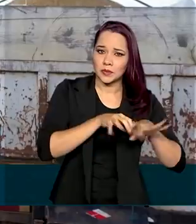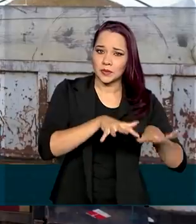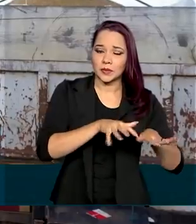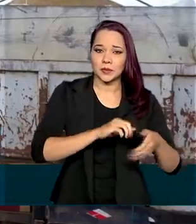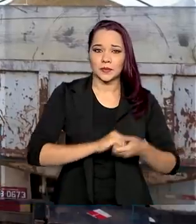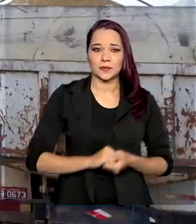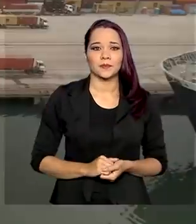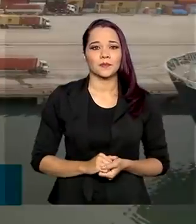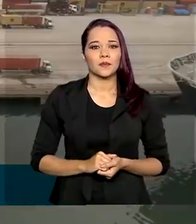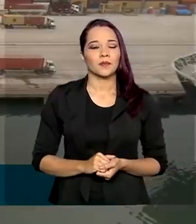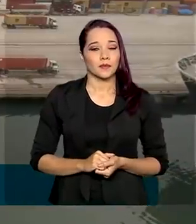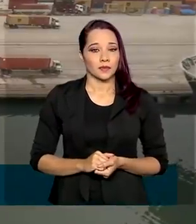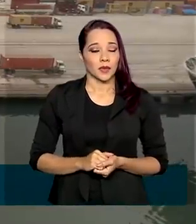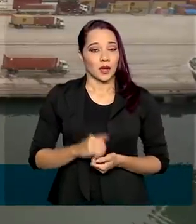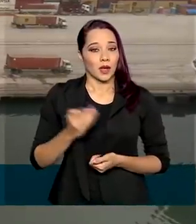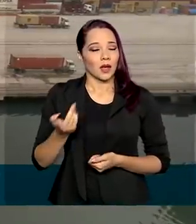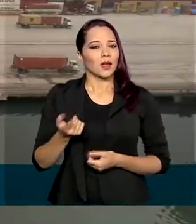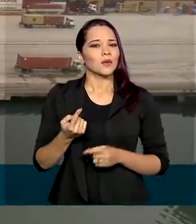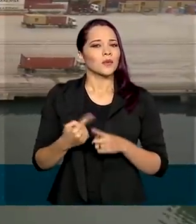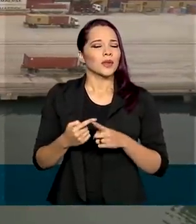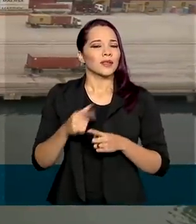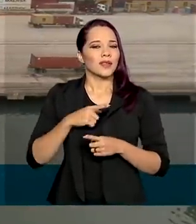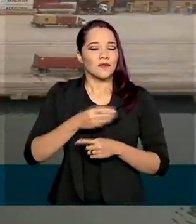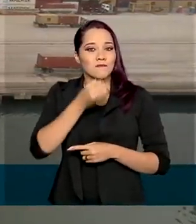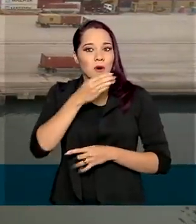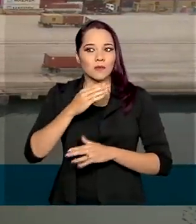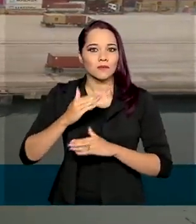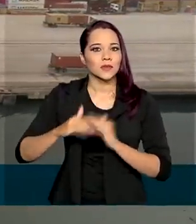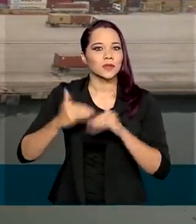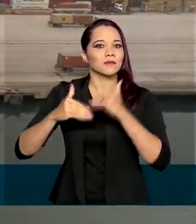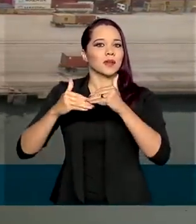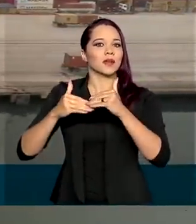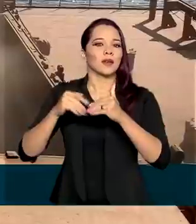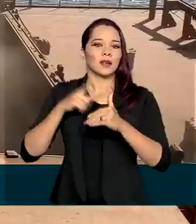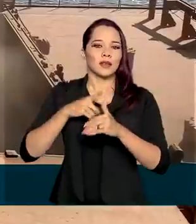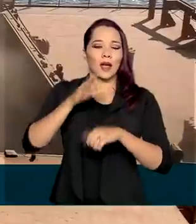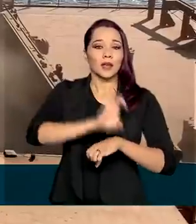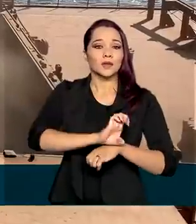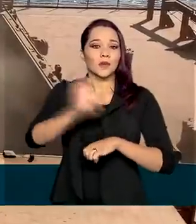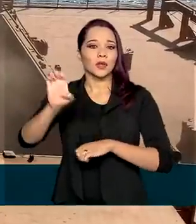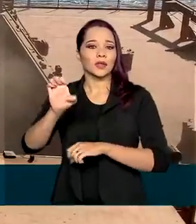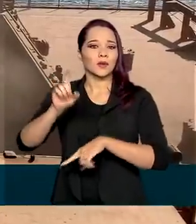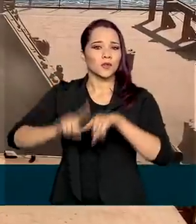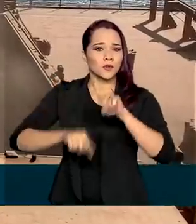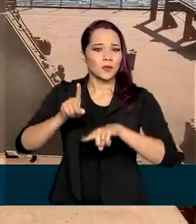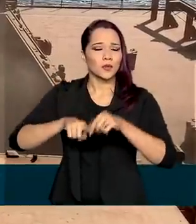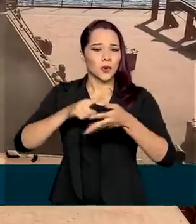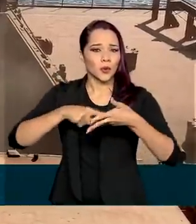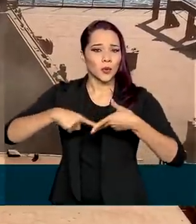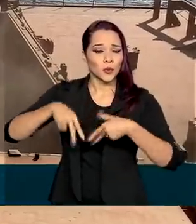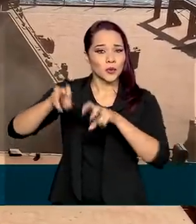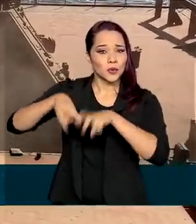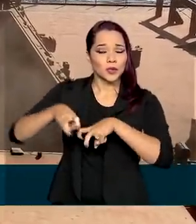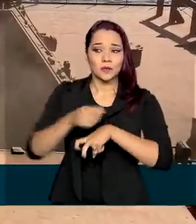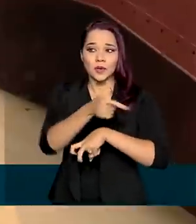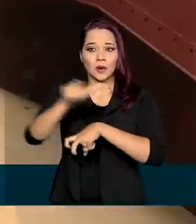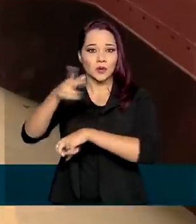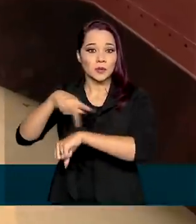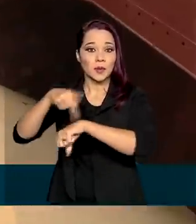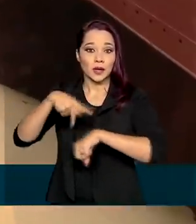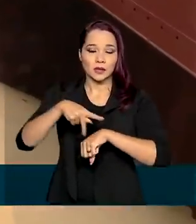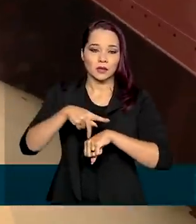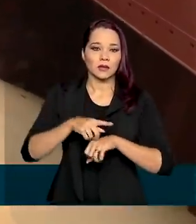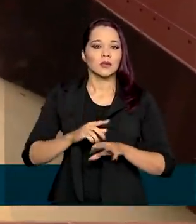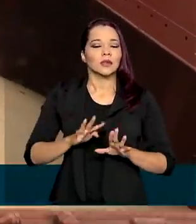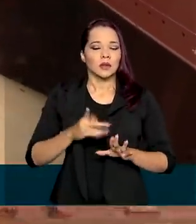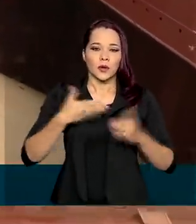Covid-19. Entre os motivos do bom desempenho está a exportação de produtos agrícolas para outros países. Mas, de